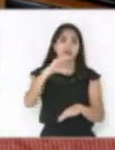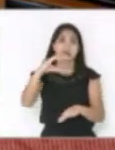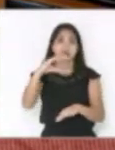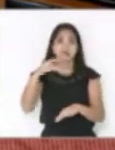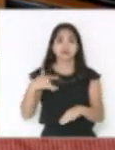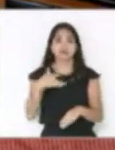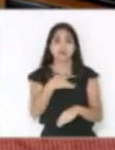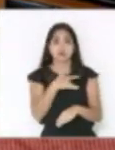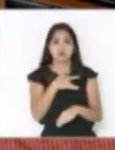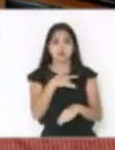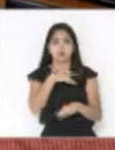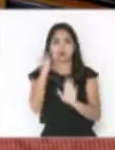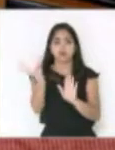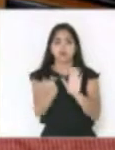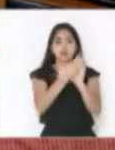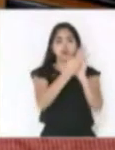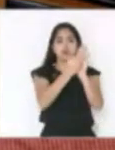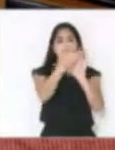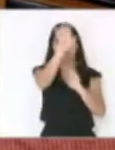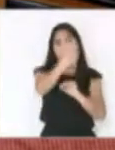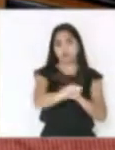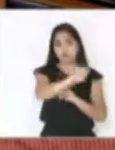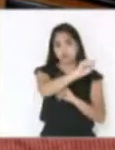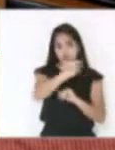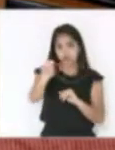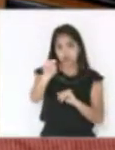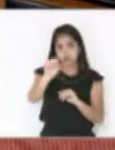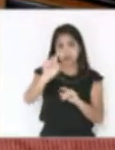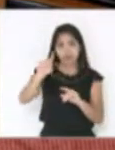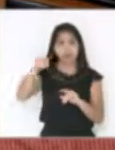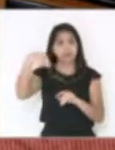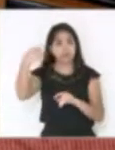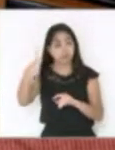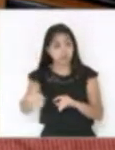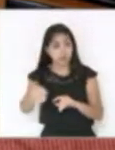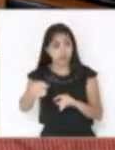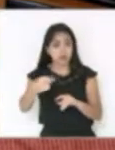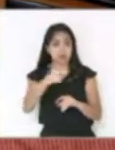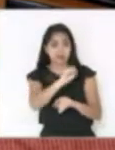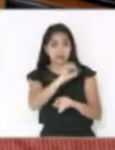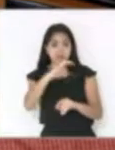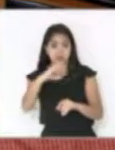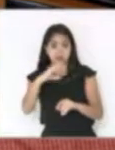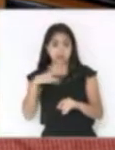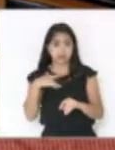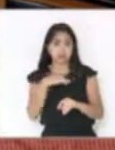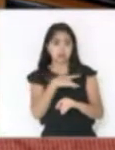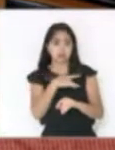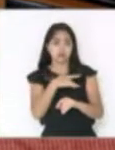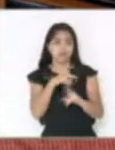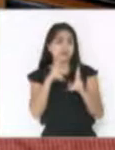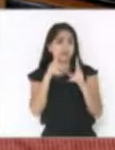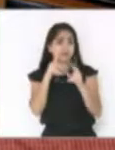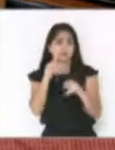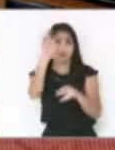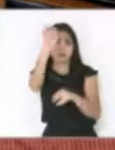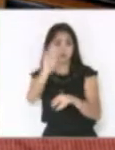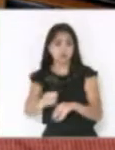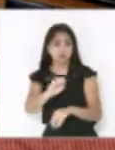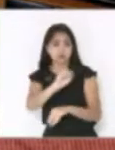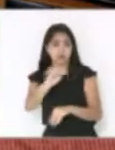jogar no SUS. Amanhã ou depois o SC Saúde vai estar igual o SUS.